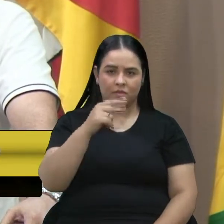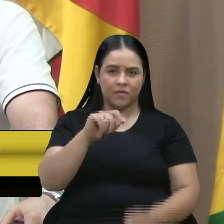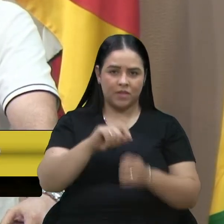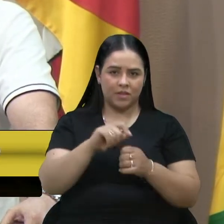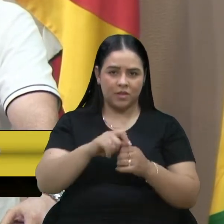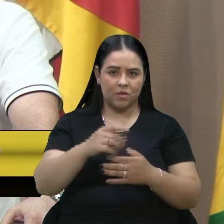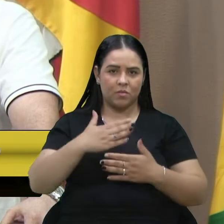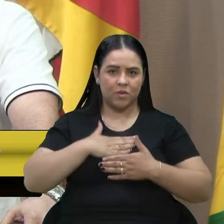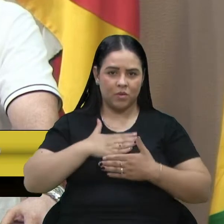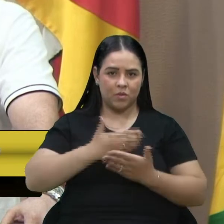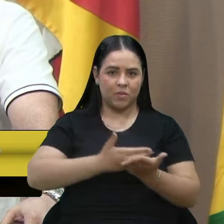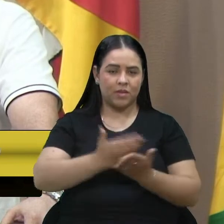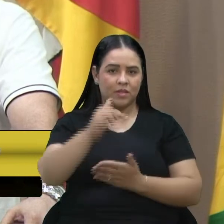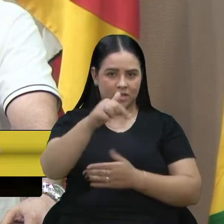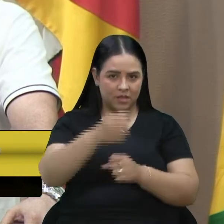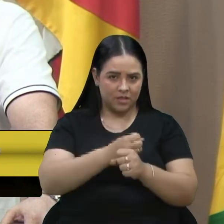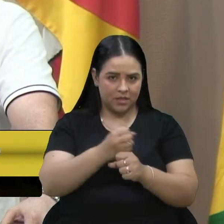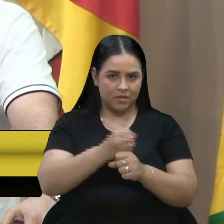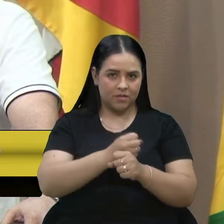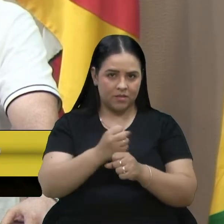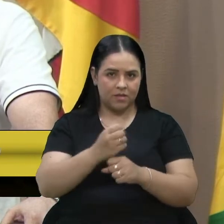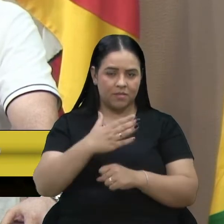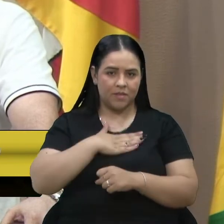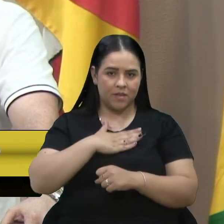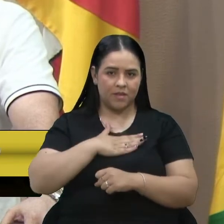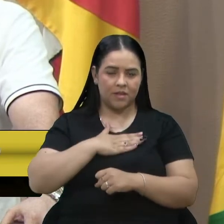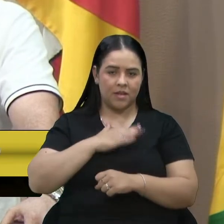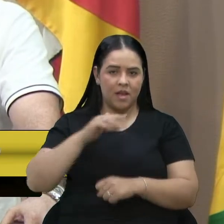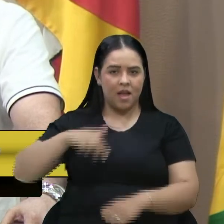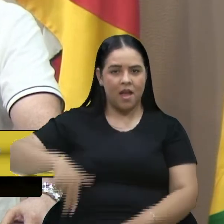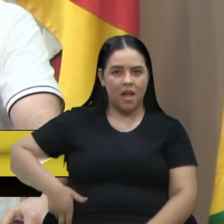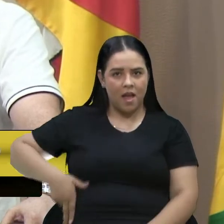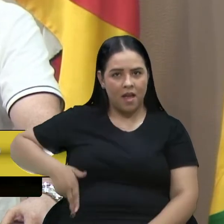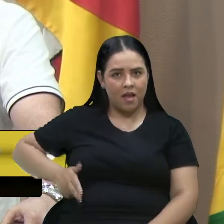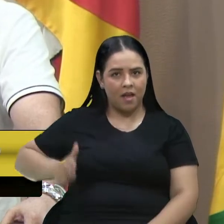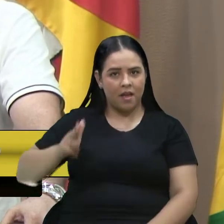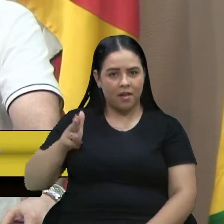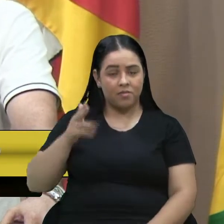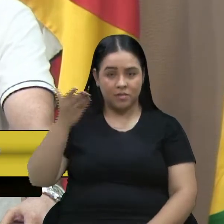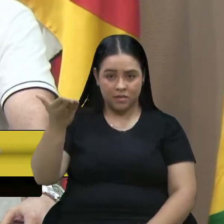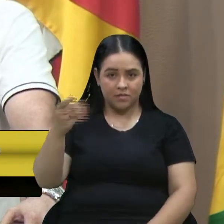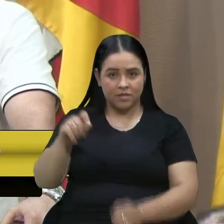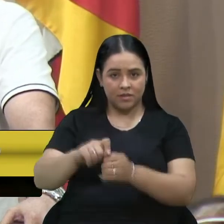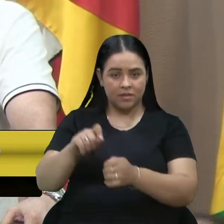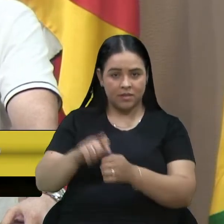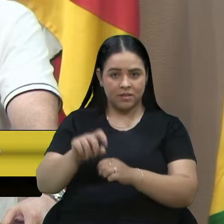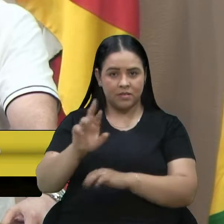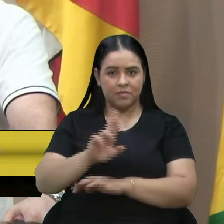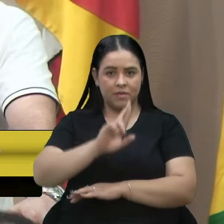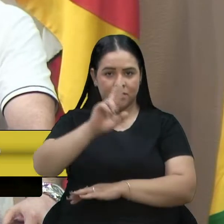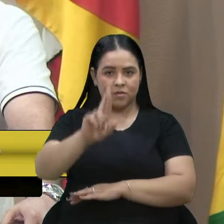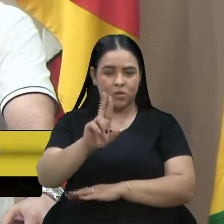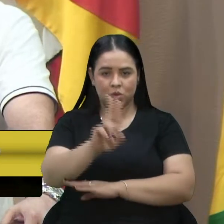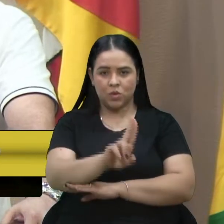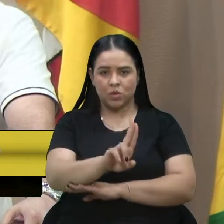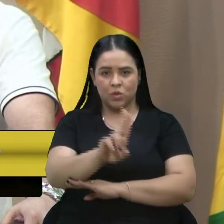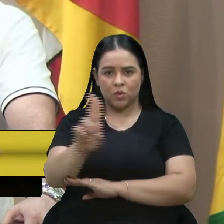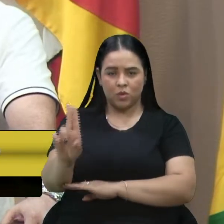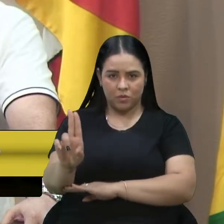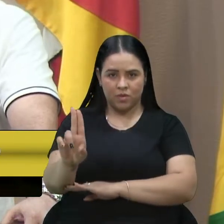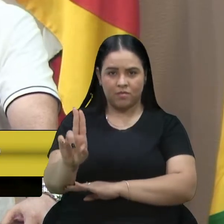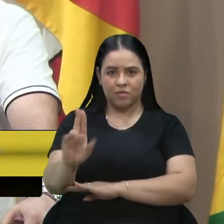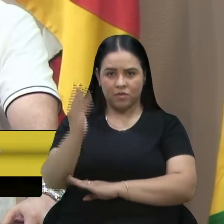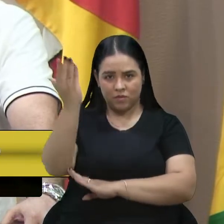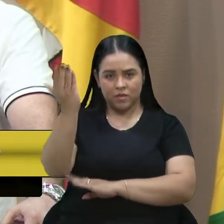início desse ano, referente à minha arma de fogo, que a senhora fez, e representou nominalmente, no nome da